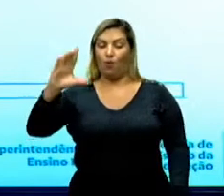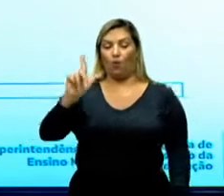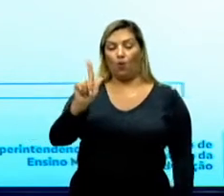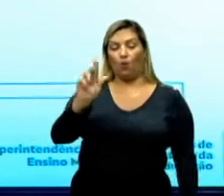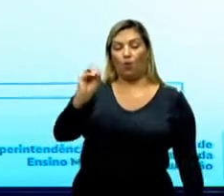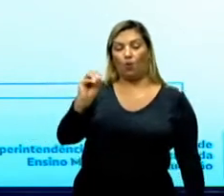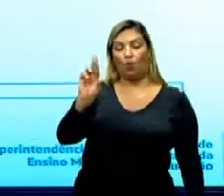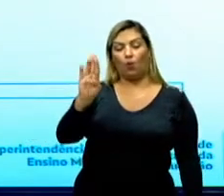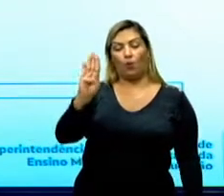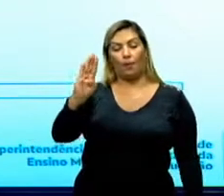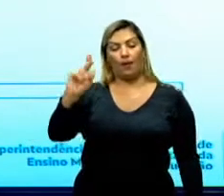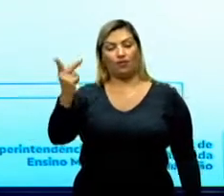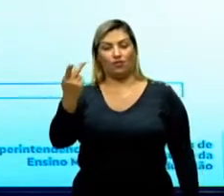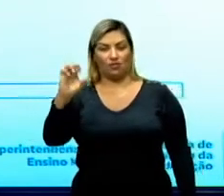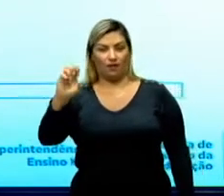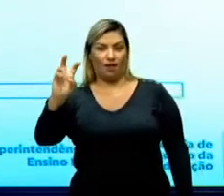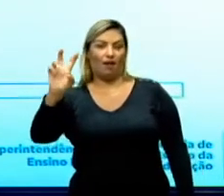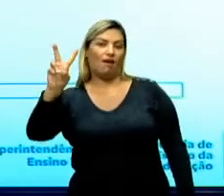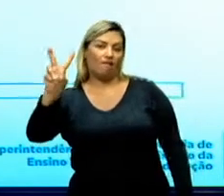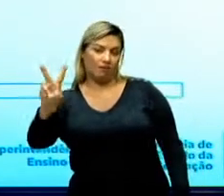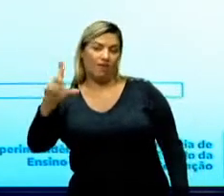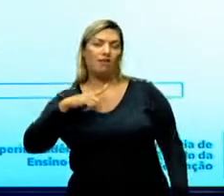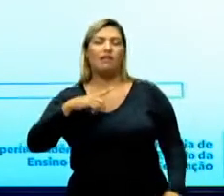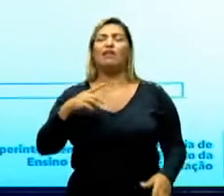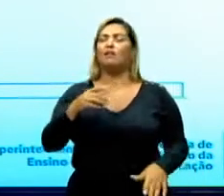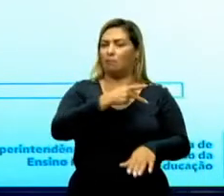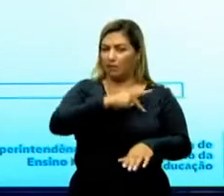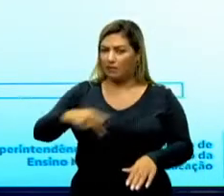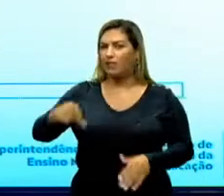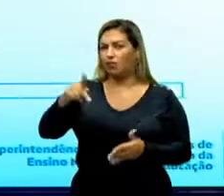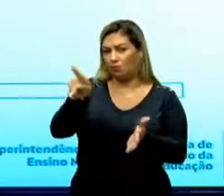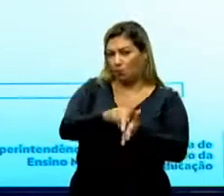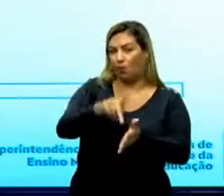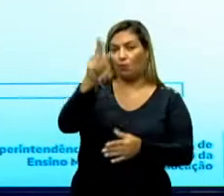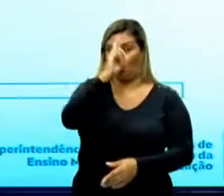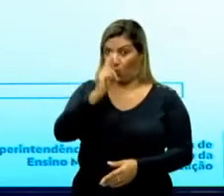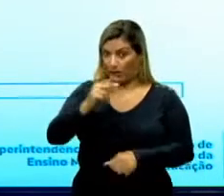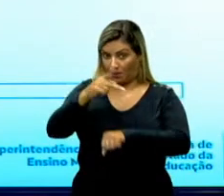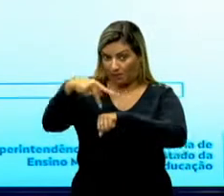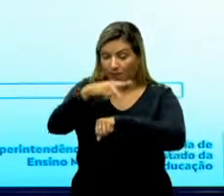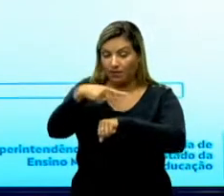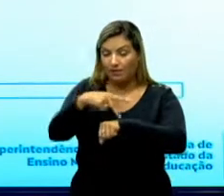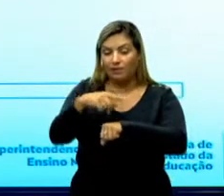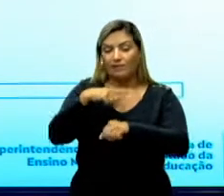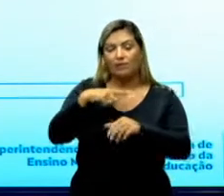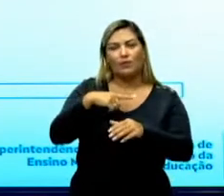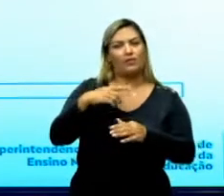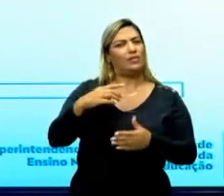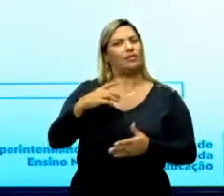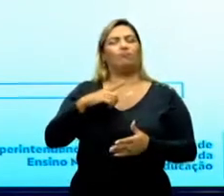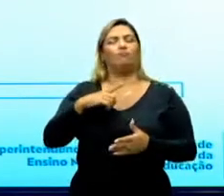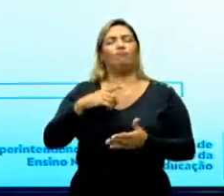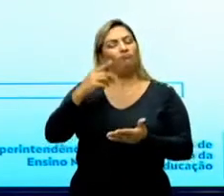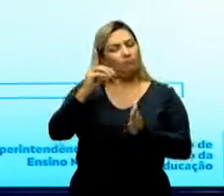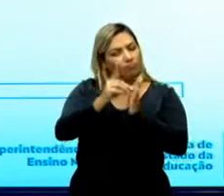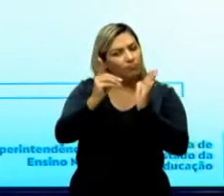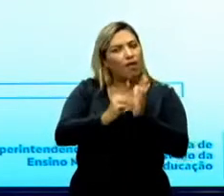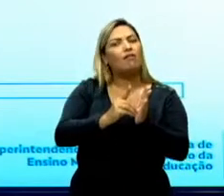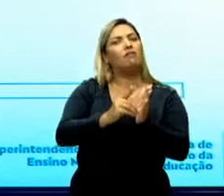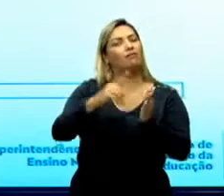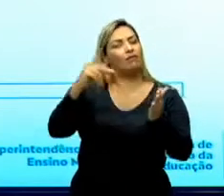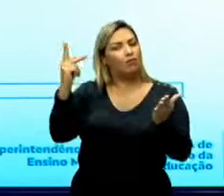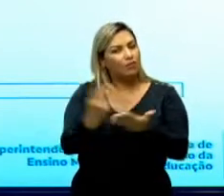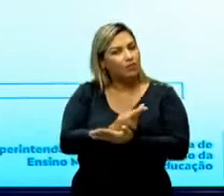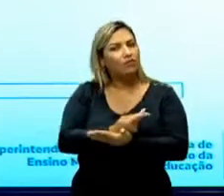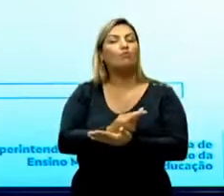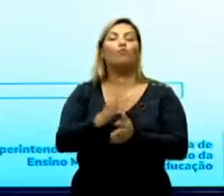na época presidente da Rússia. É isso que eu falei, essa polarização que a Guerra Fria trouxe durante décadas, chega-se